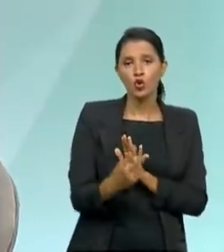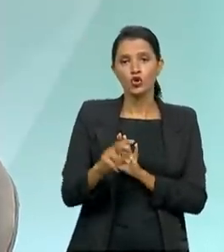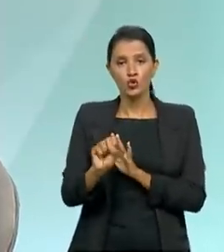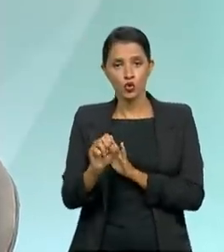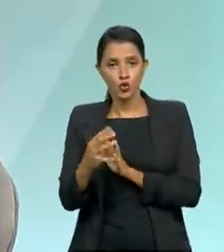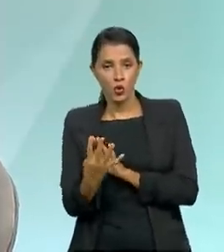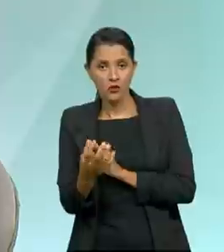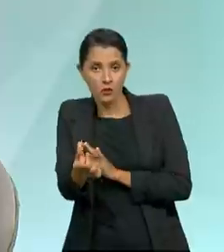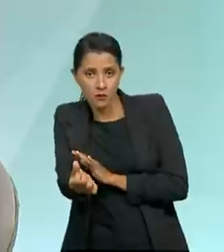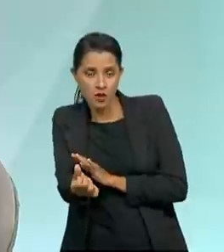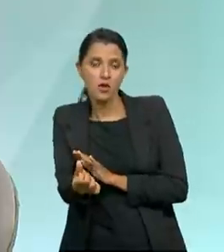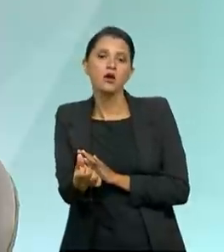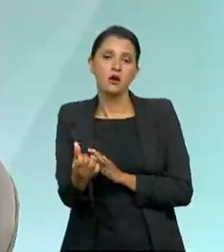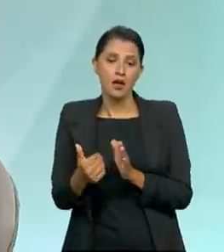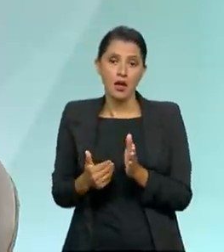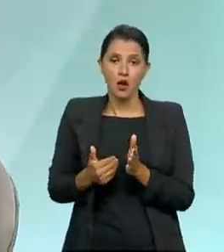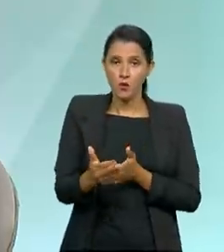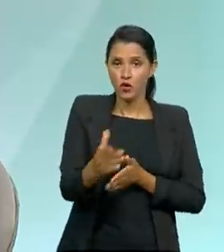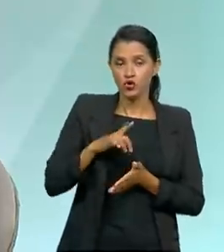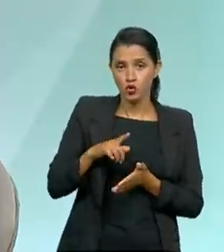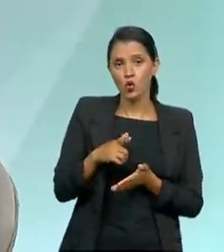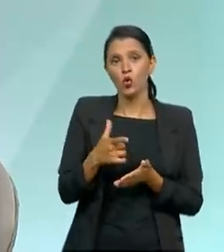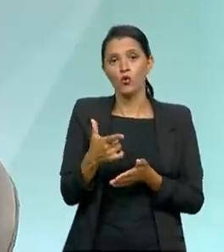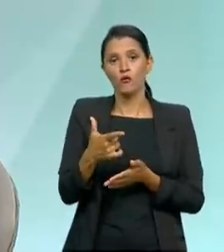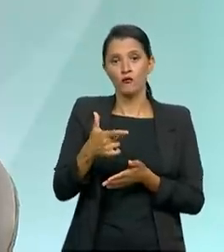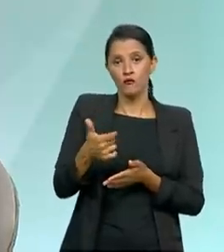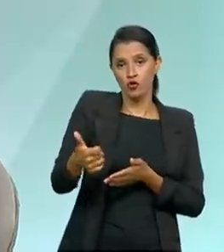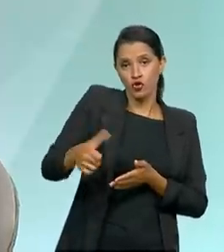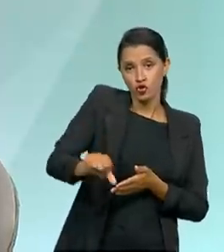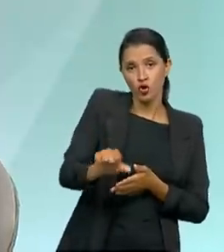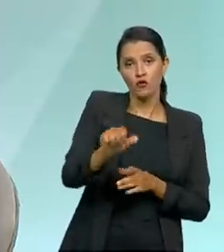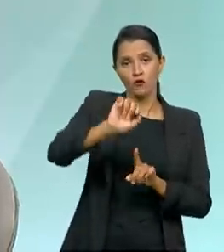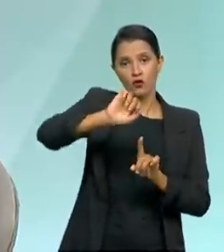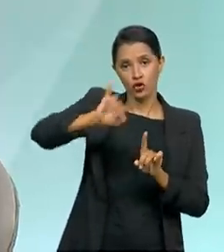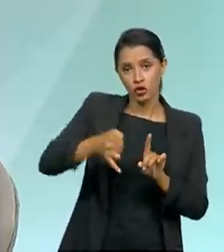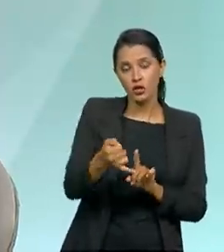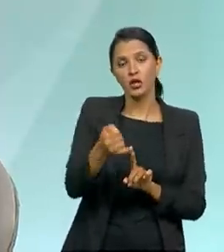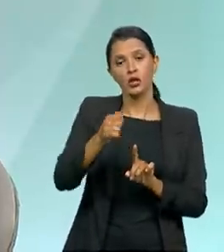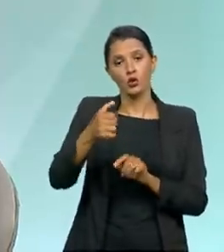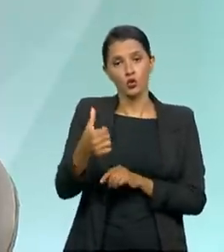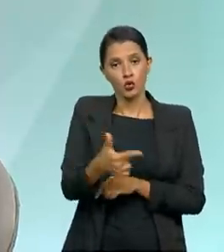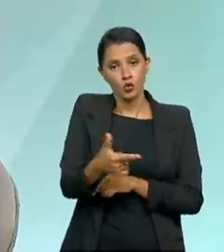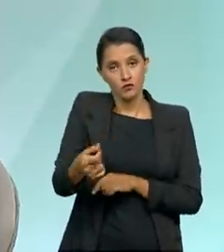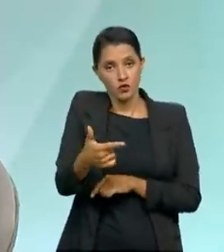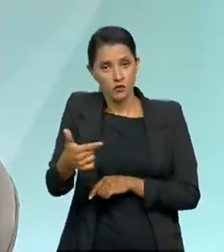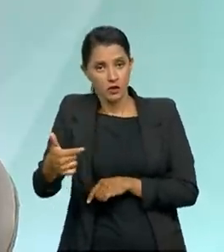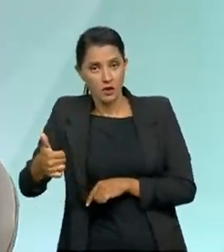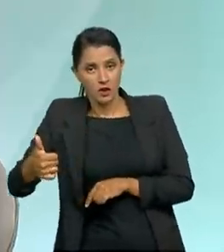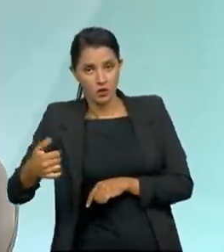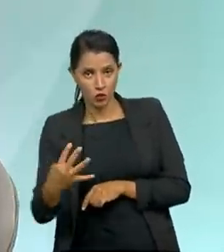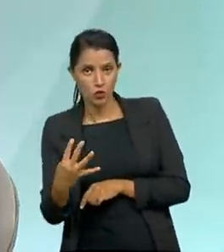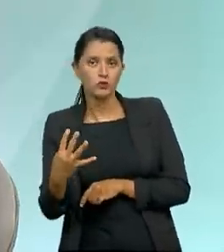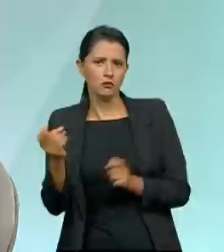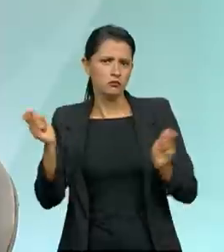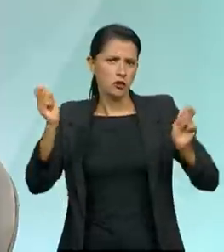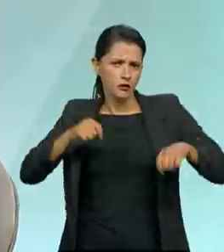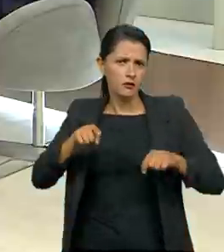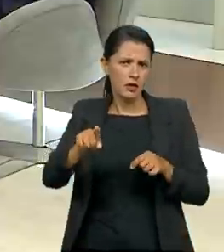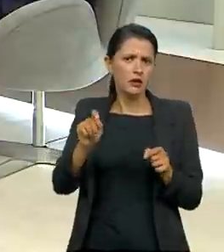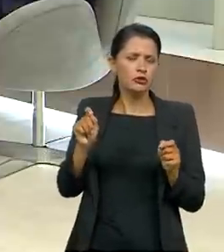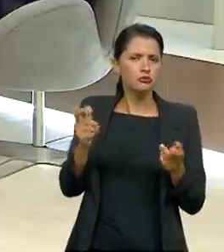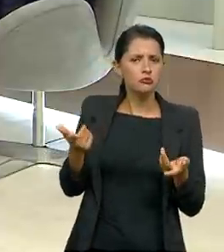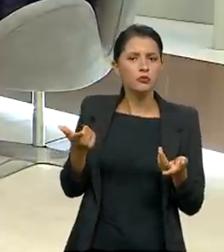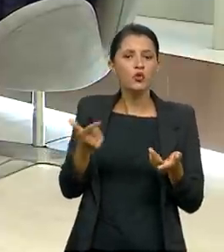2013, ela entrou em vigor em 29 de janeiro de 2014, e ela trouxe essa possibilidade de sanção através de um